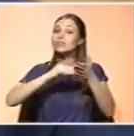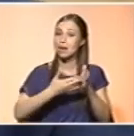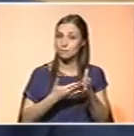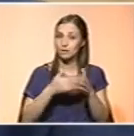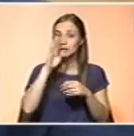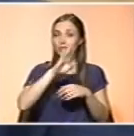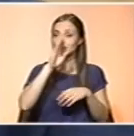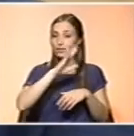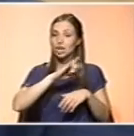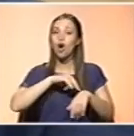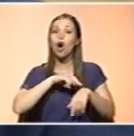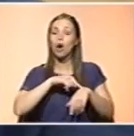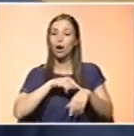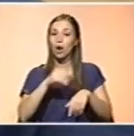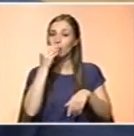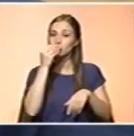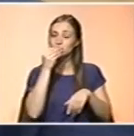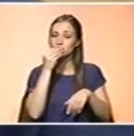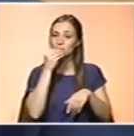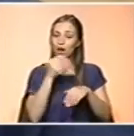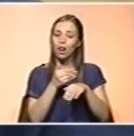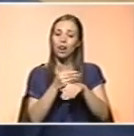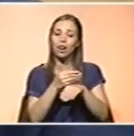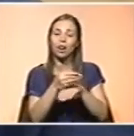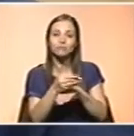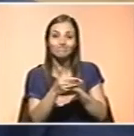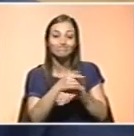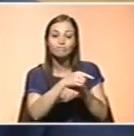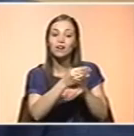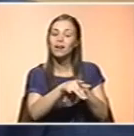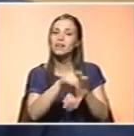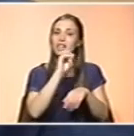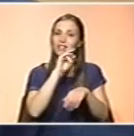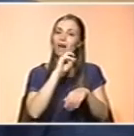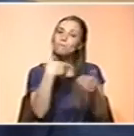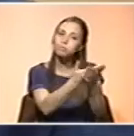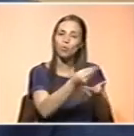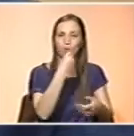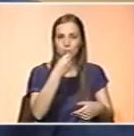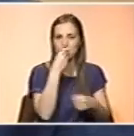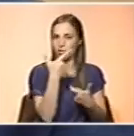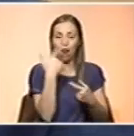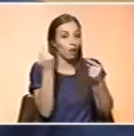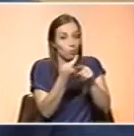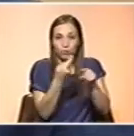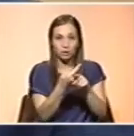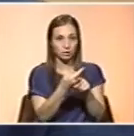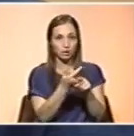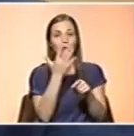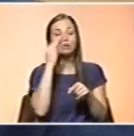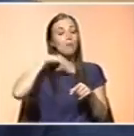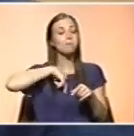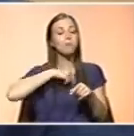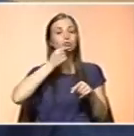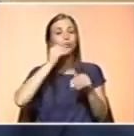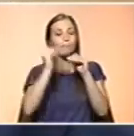atrasar a hora da refeição, essa criança deve-lhe ser permitida fazer uma refeição, comer um pão ou qualquer coisa assim para evitar as baixas de